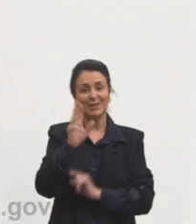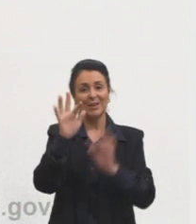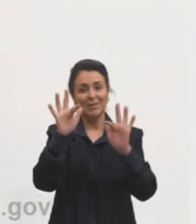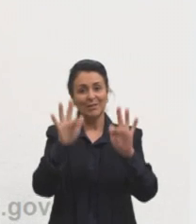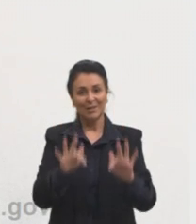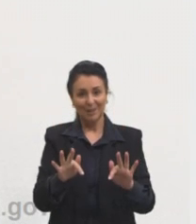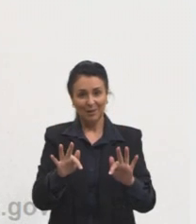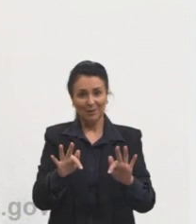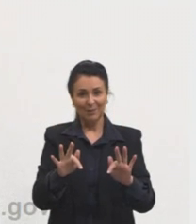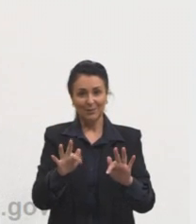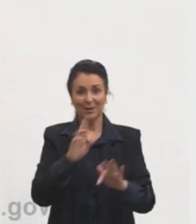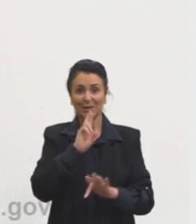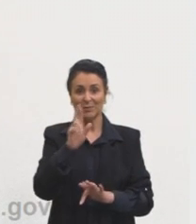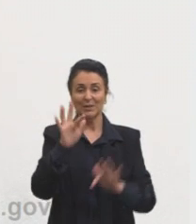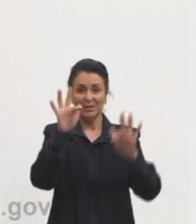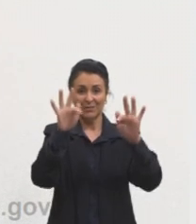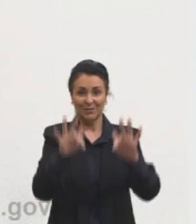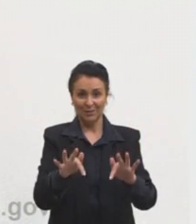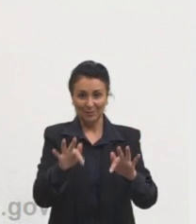Nossa resposta correta.